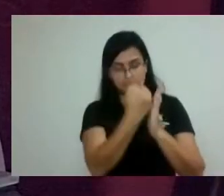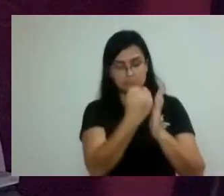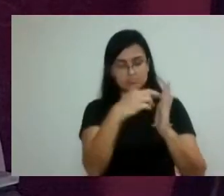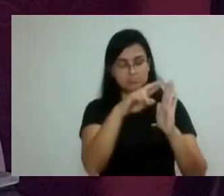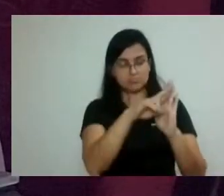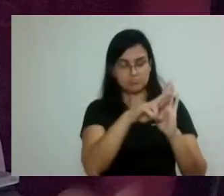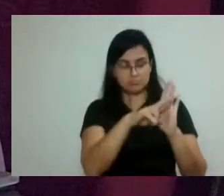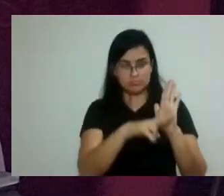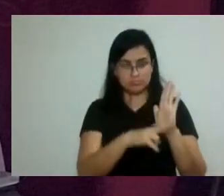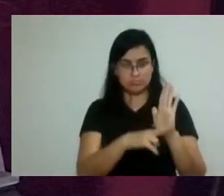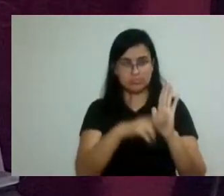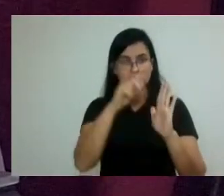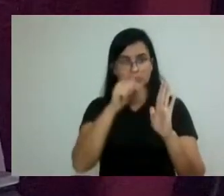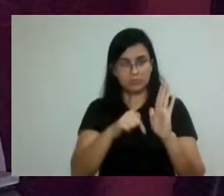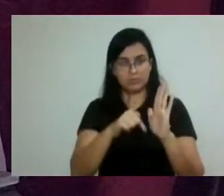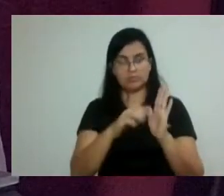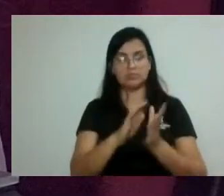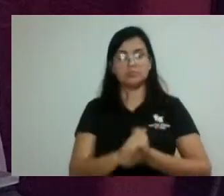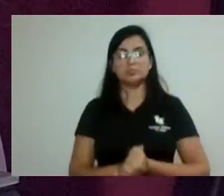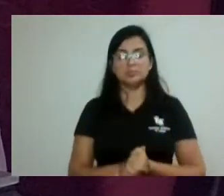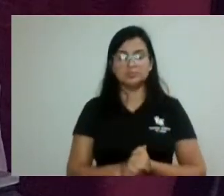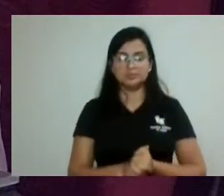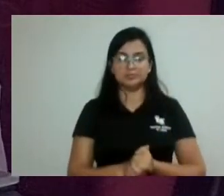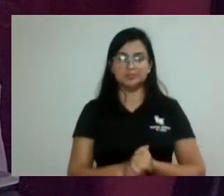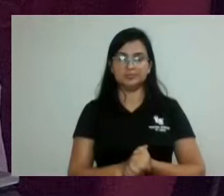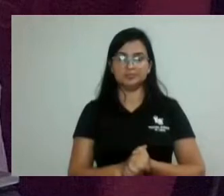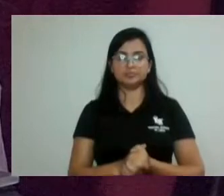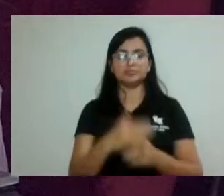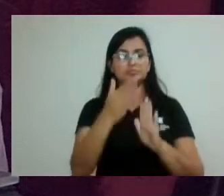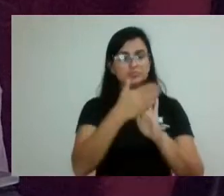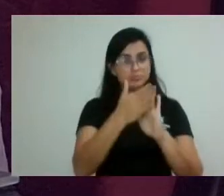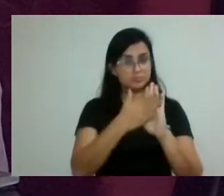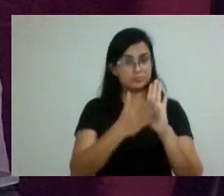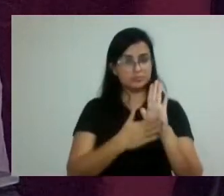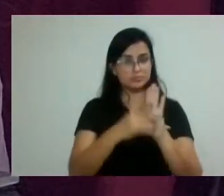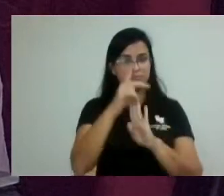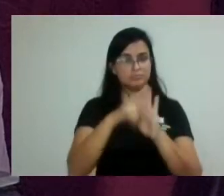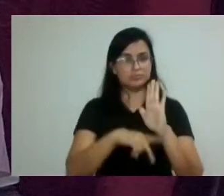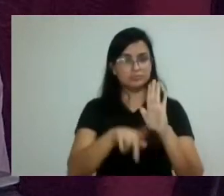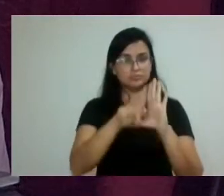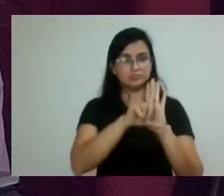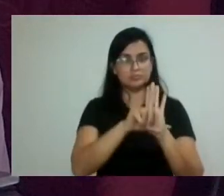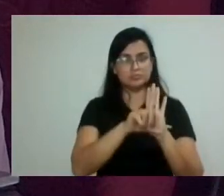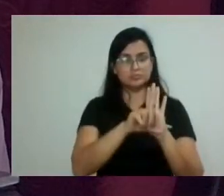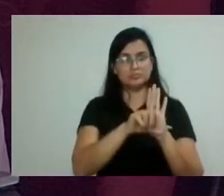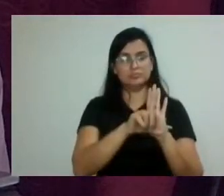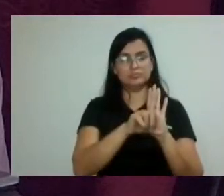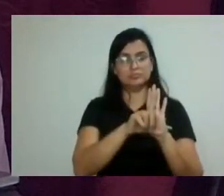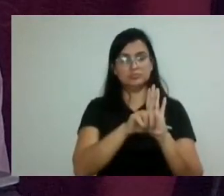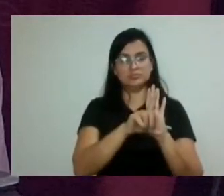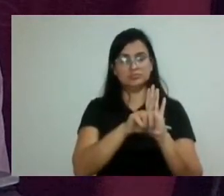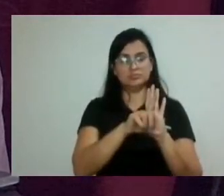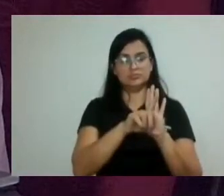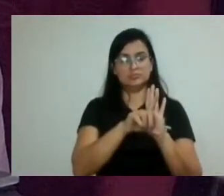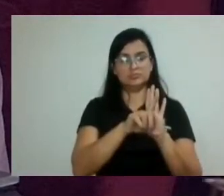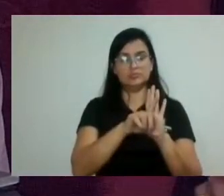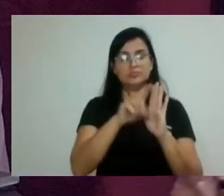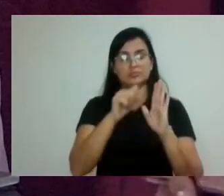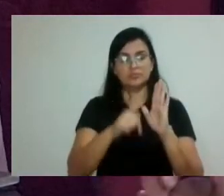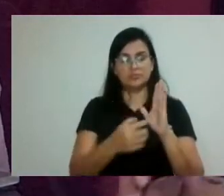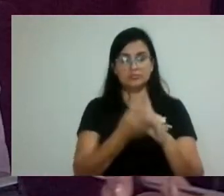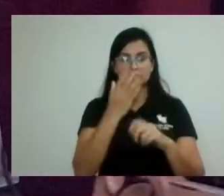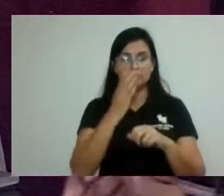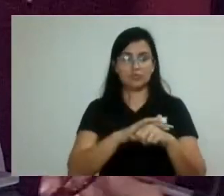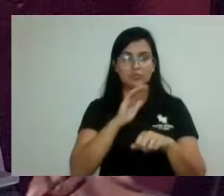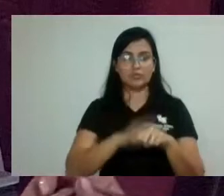na forma que menciona. Proposição, projeto de lei 117-2021, autoria, vereador Sargento